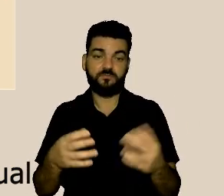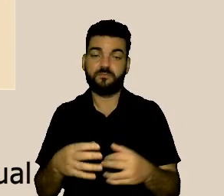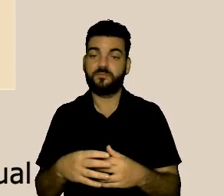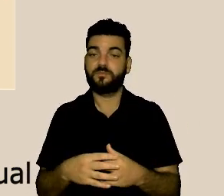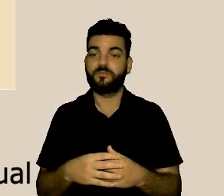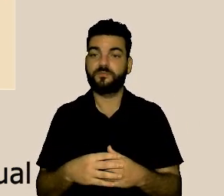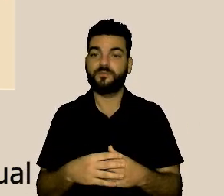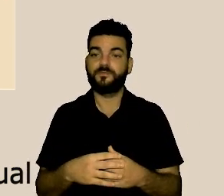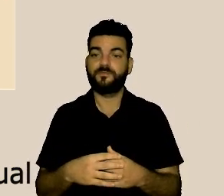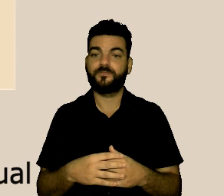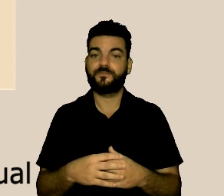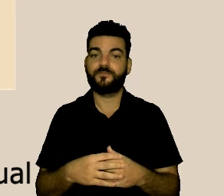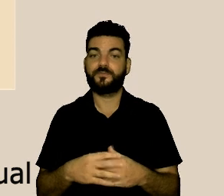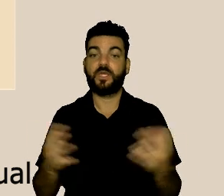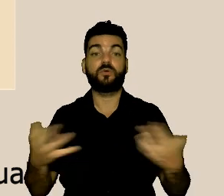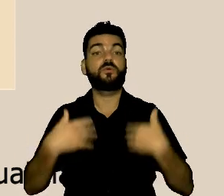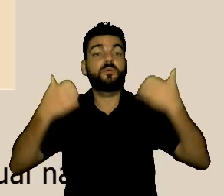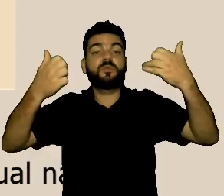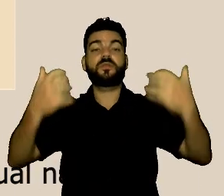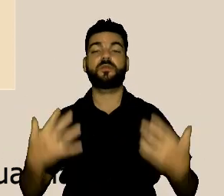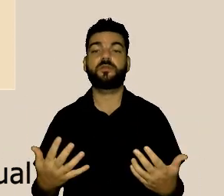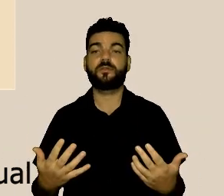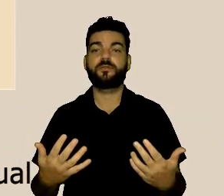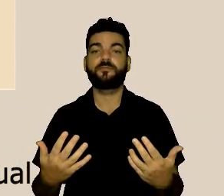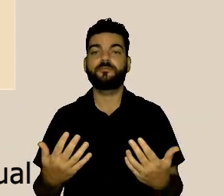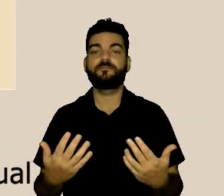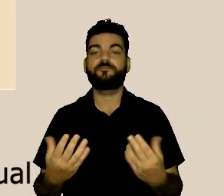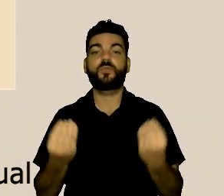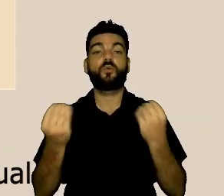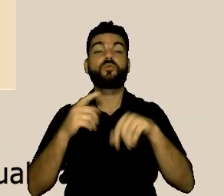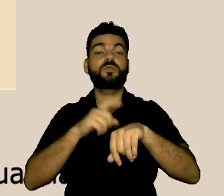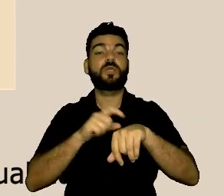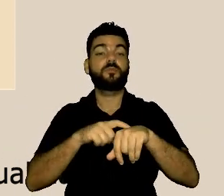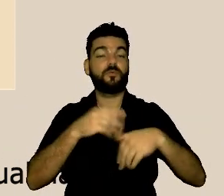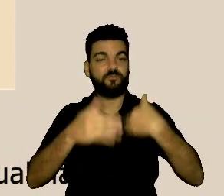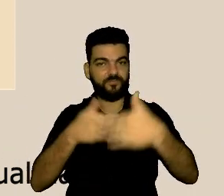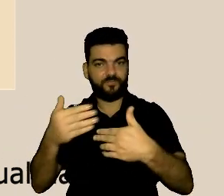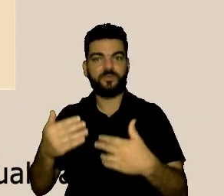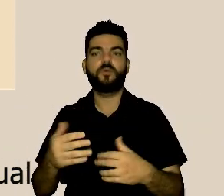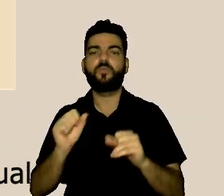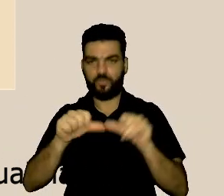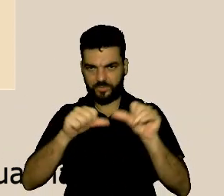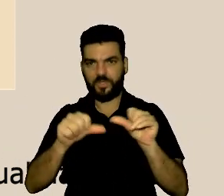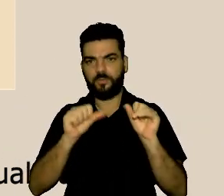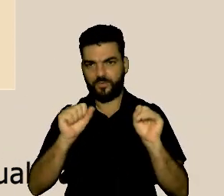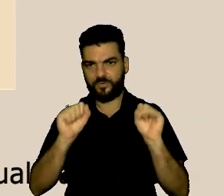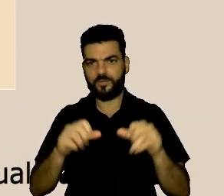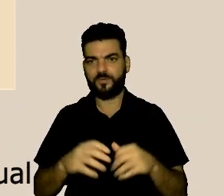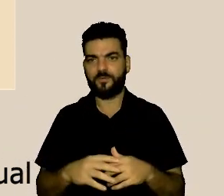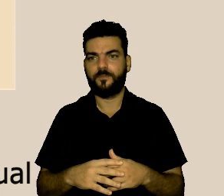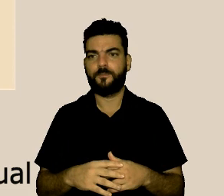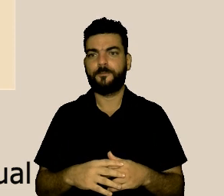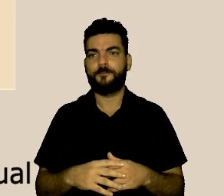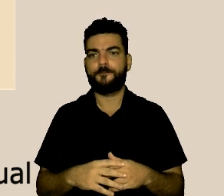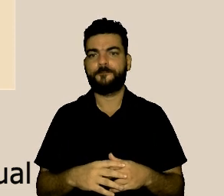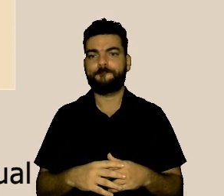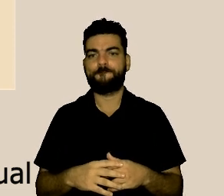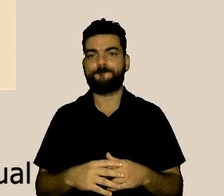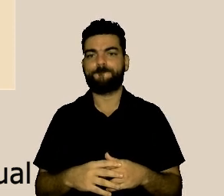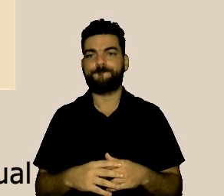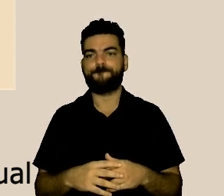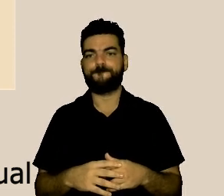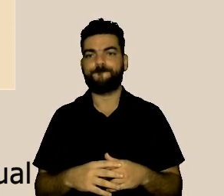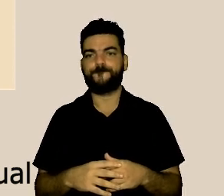e eu vou falar um pouquinho daí da linha do tempo. Pode passar, Mari, que eu tenho uma linha, o